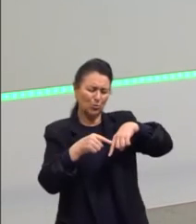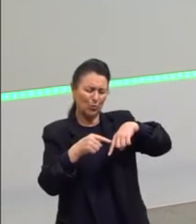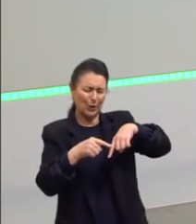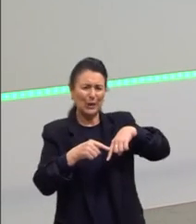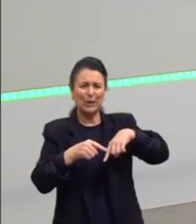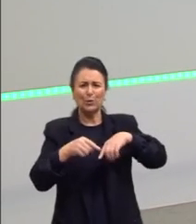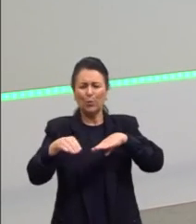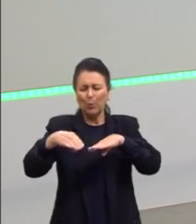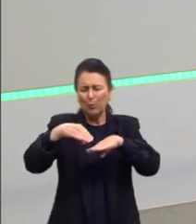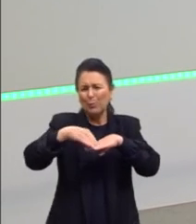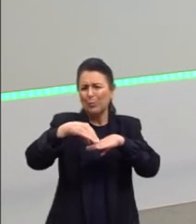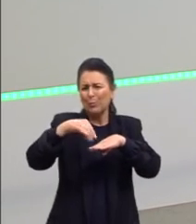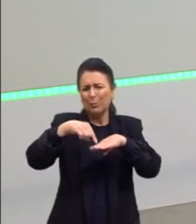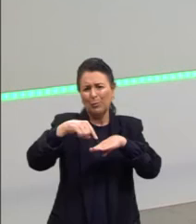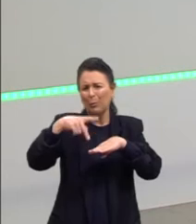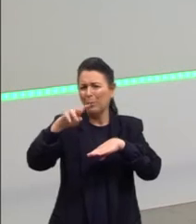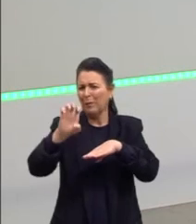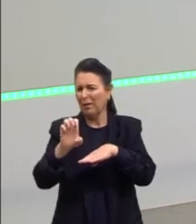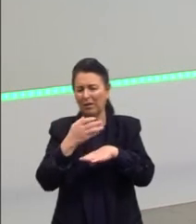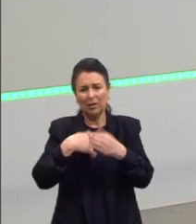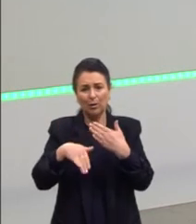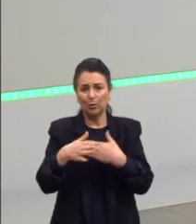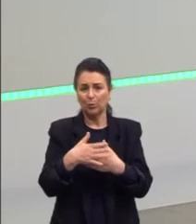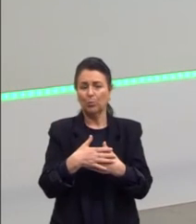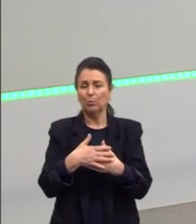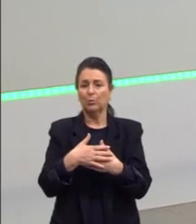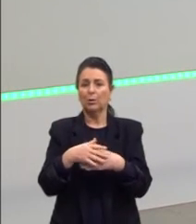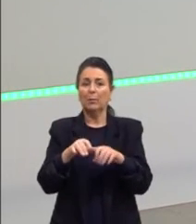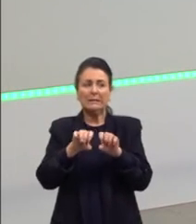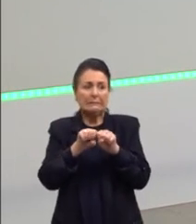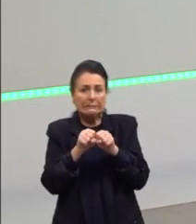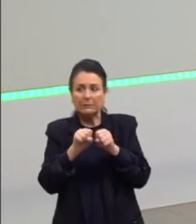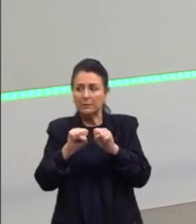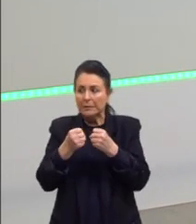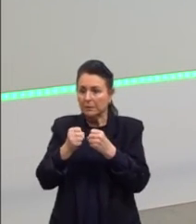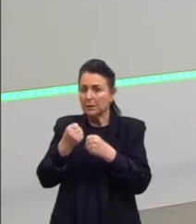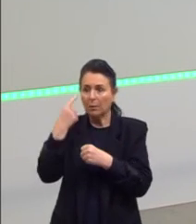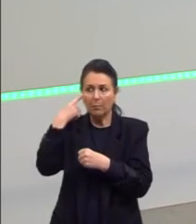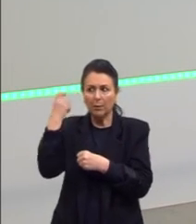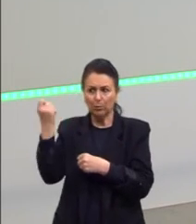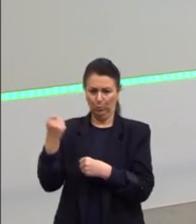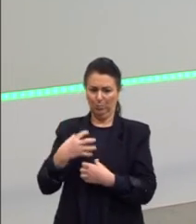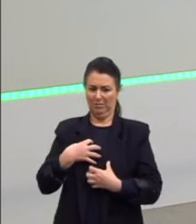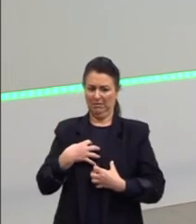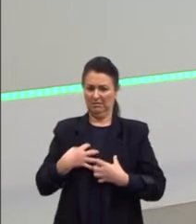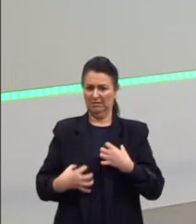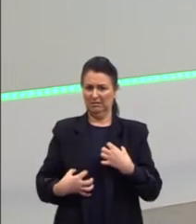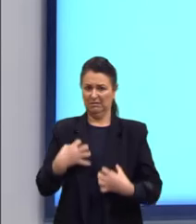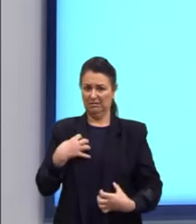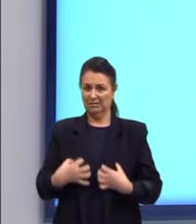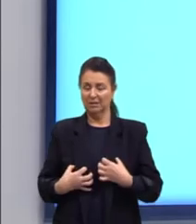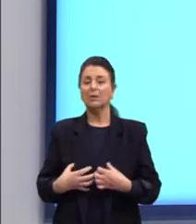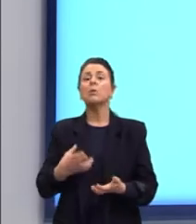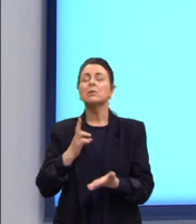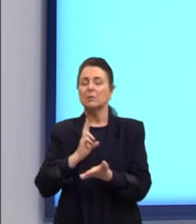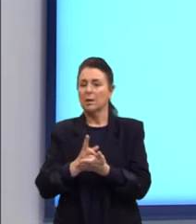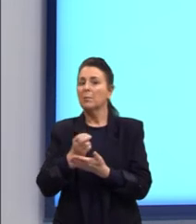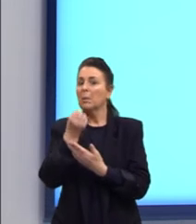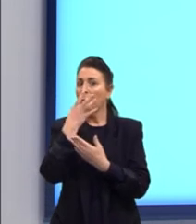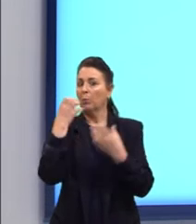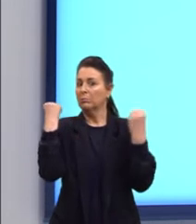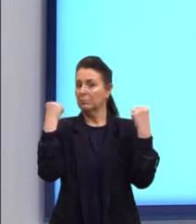começa os ai, ai, ai, ui, ui, ui. As corcâncias, né? Começa a estralar tudo. Então, mantém uma atividade física,